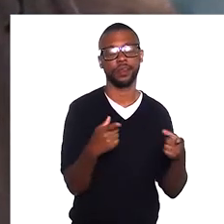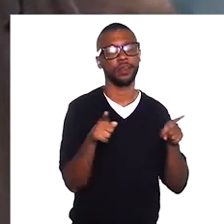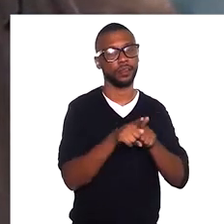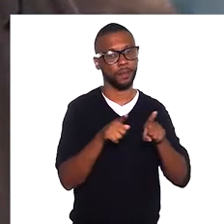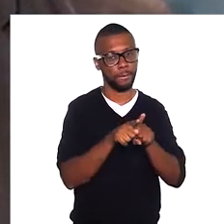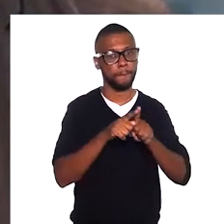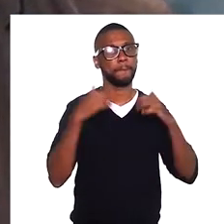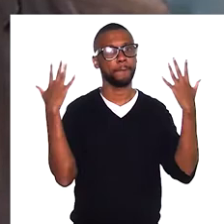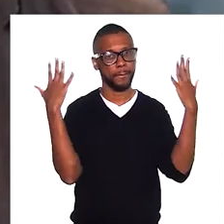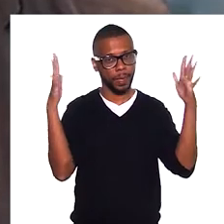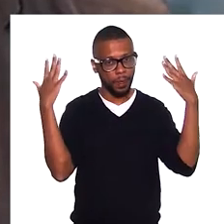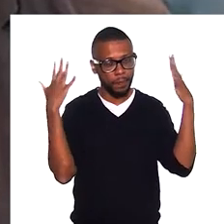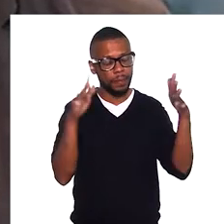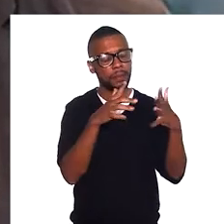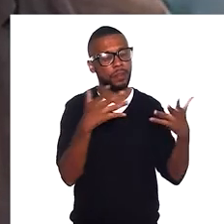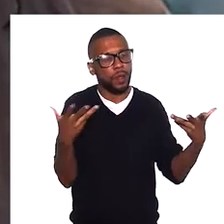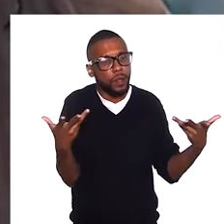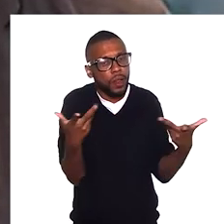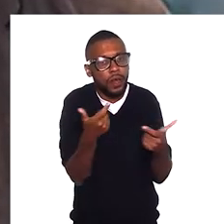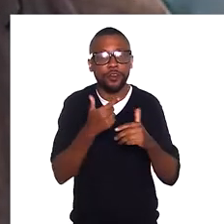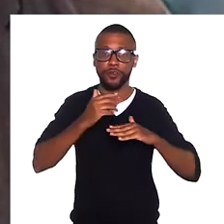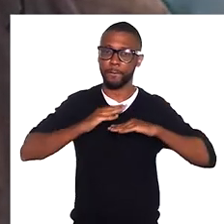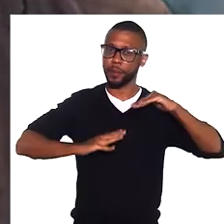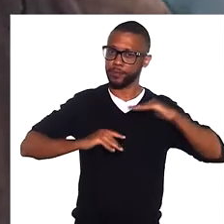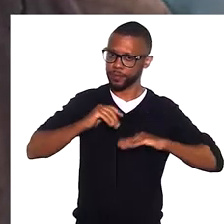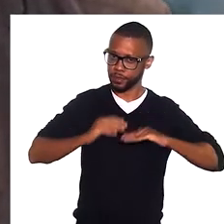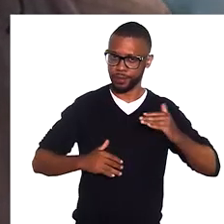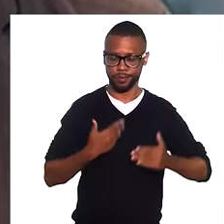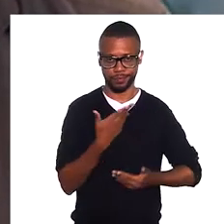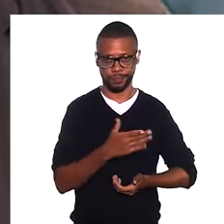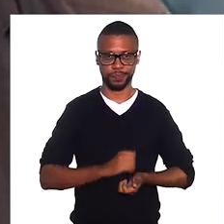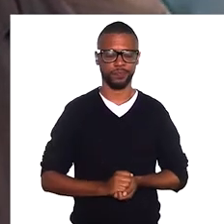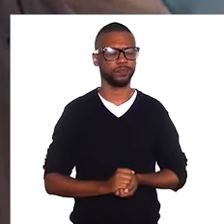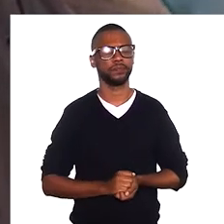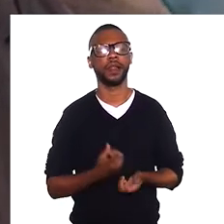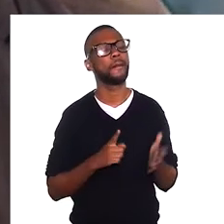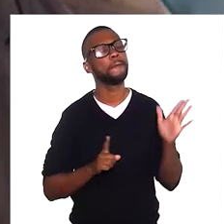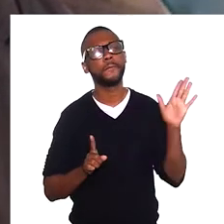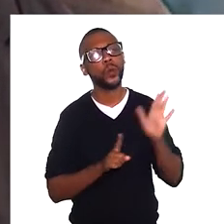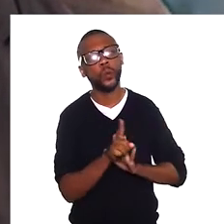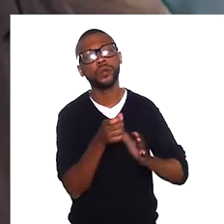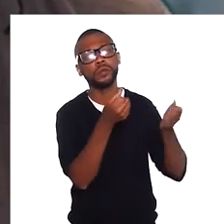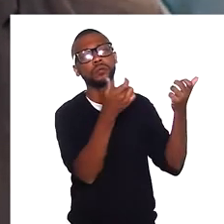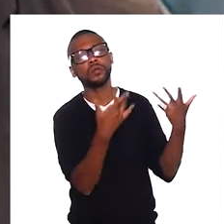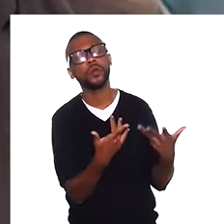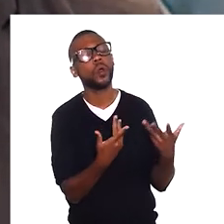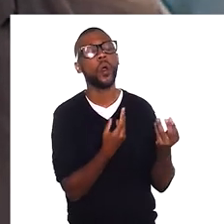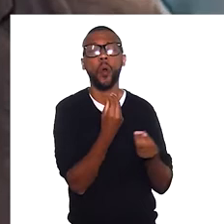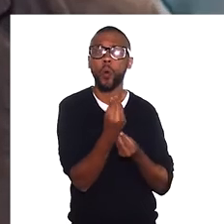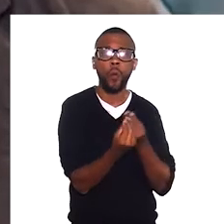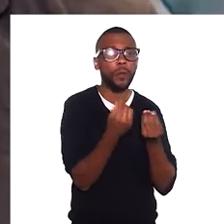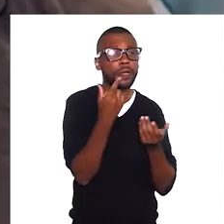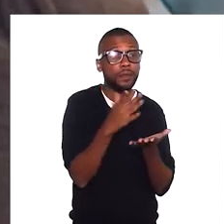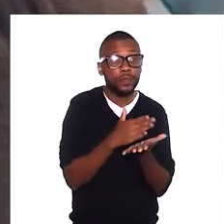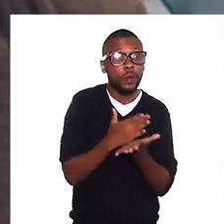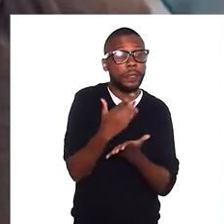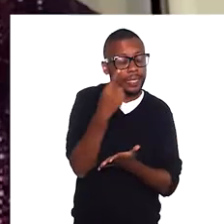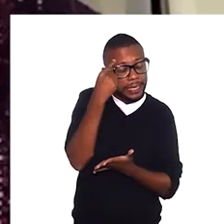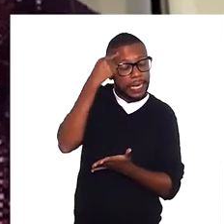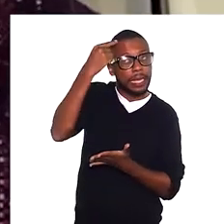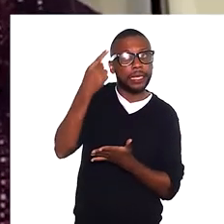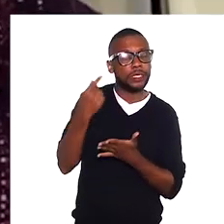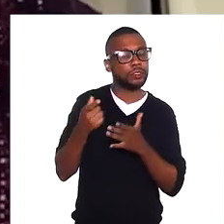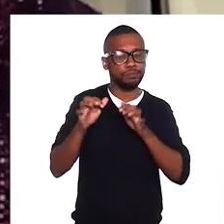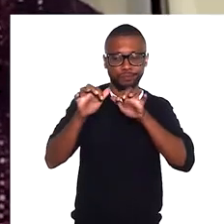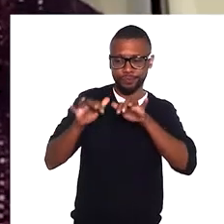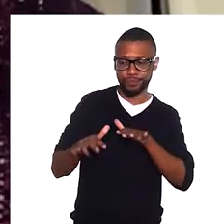os parabéns que a gente tem aqui dar pela sua brilhante carreira. Agora, conta para nós onde é que veio essa ideia de fazer jornalismo.